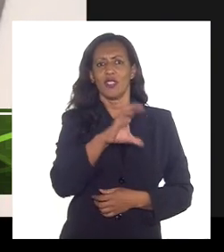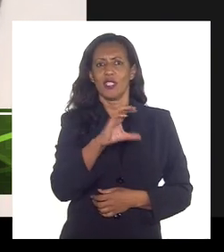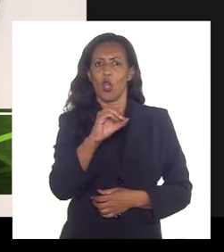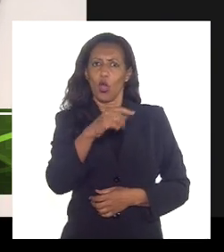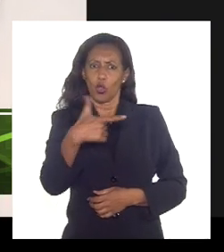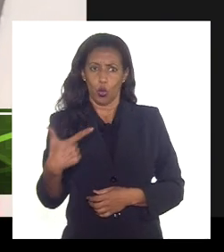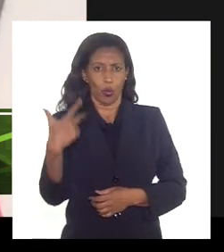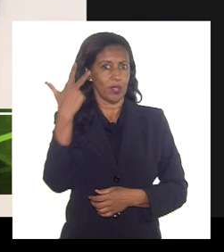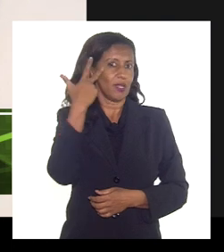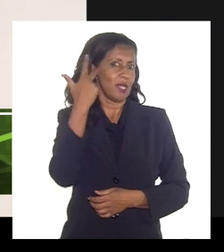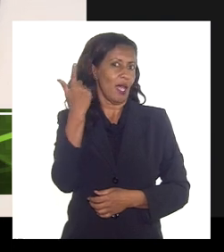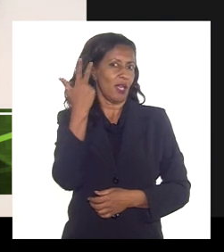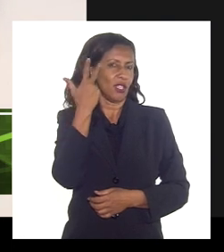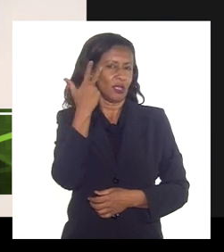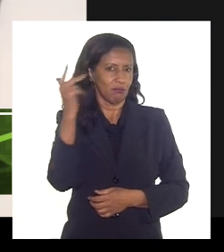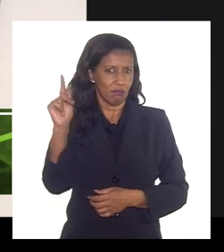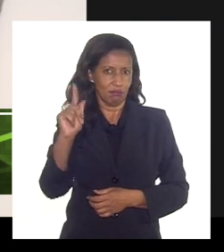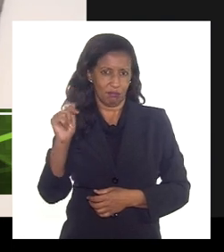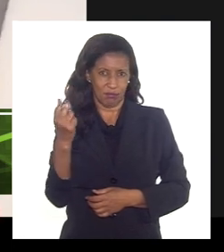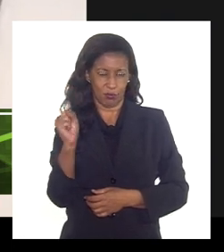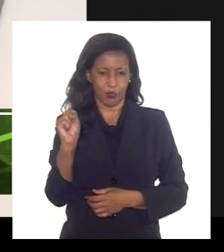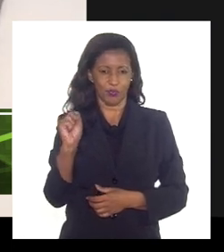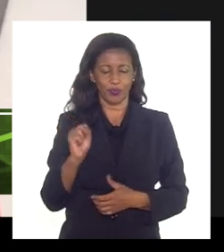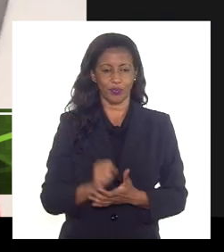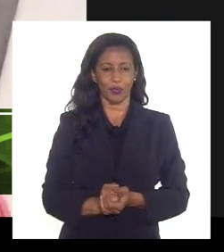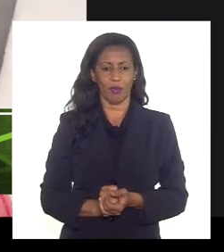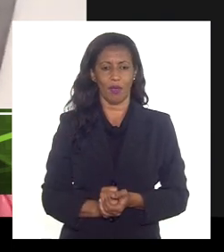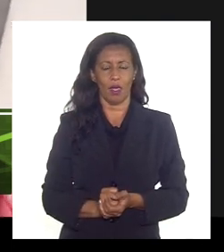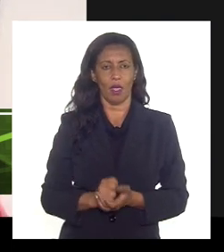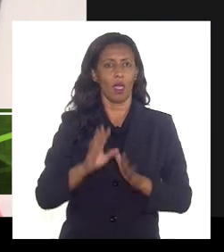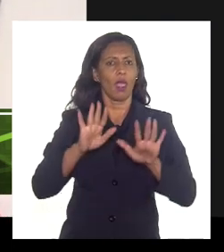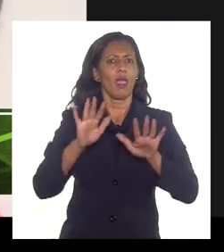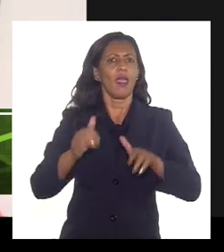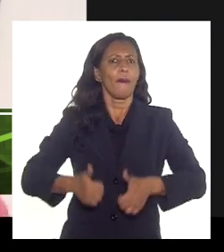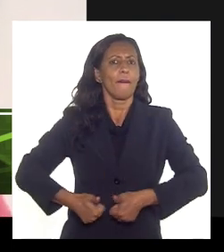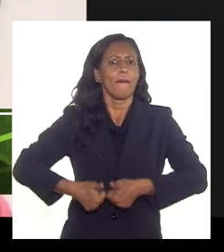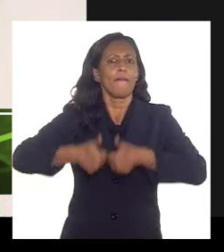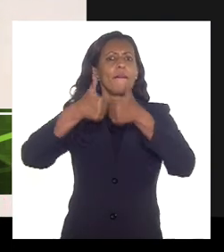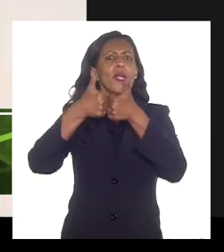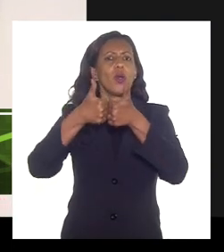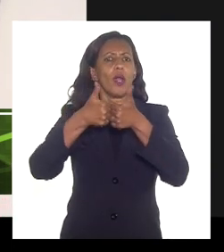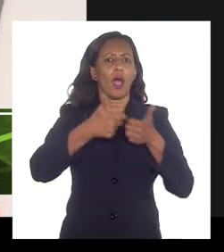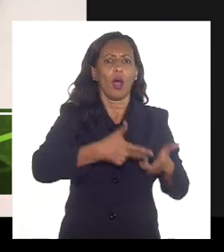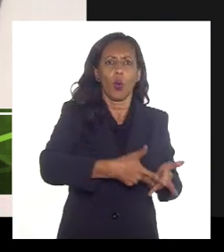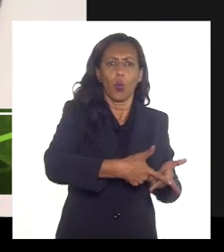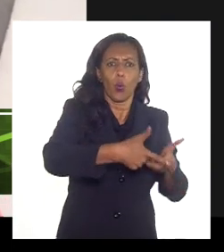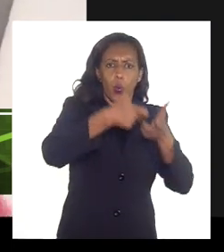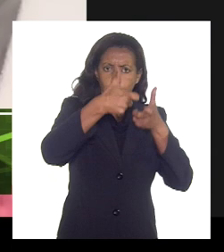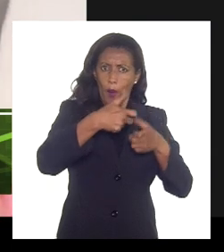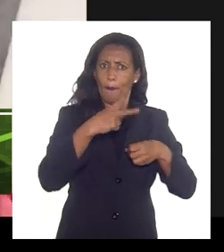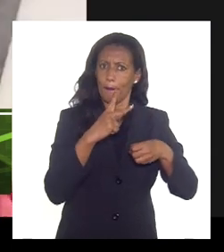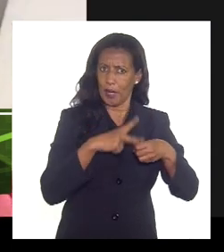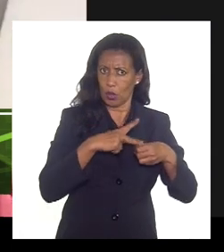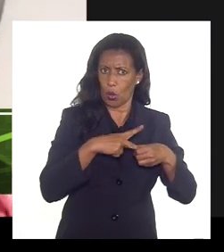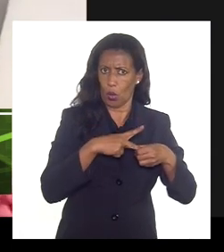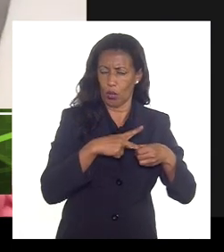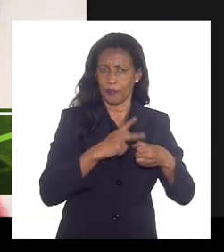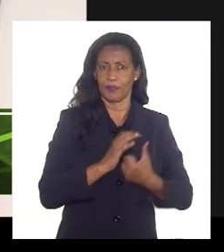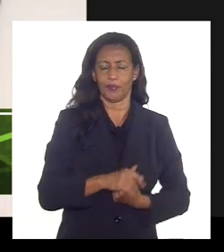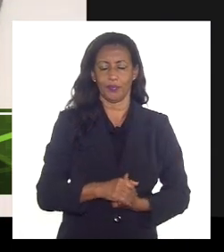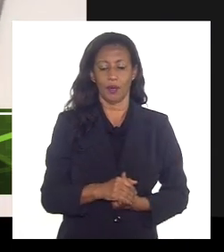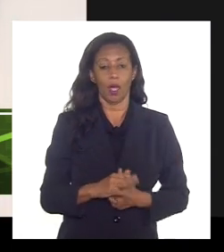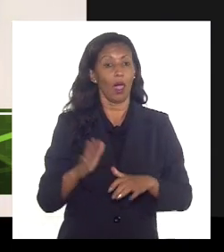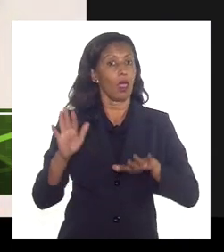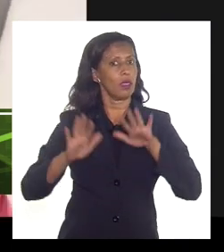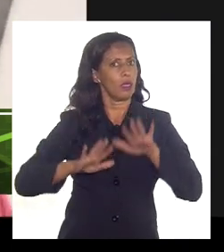é também uma forma de melhorar a extração de petróleo então é uma não só a questão